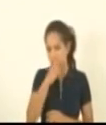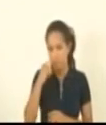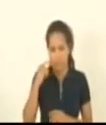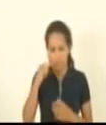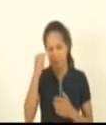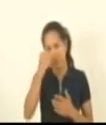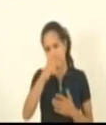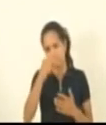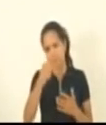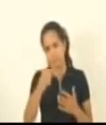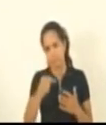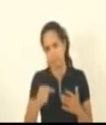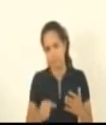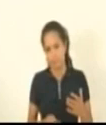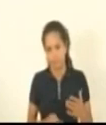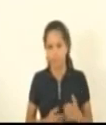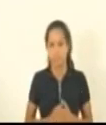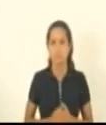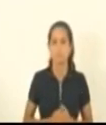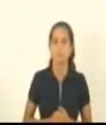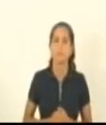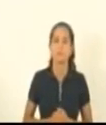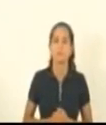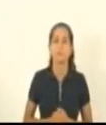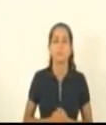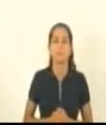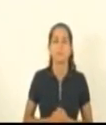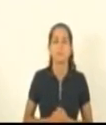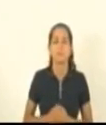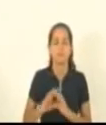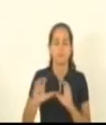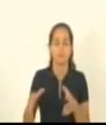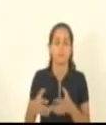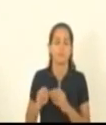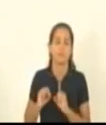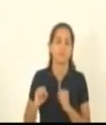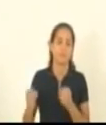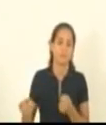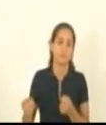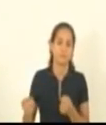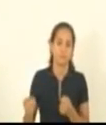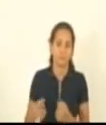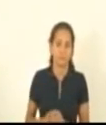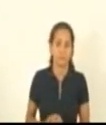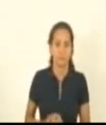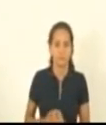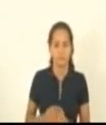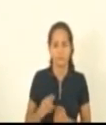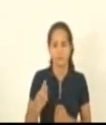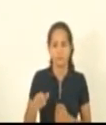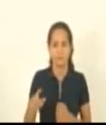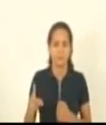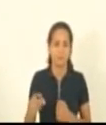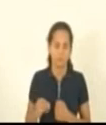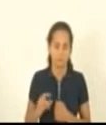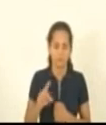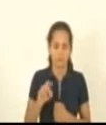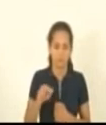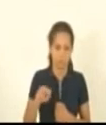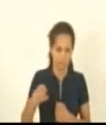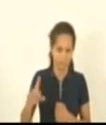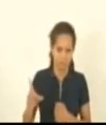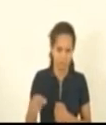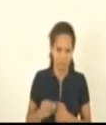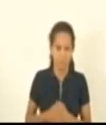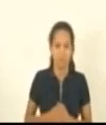Danilo Baense Bispo Alves Comissão de Defesa do Consumidor Titulares Vandinho Leite Deninho Silva e Delegado